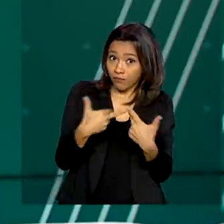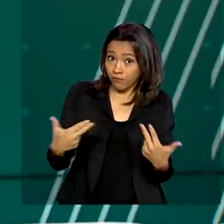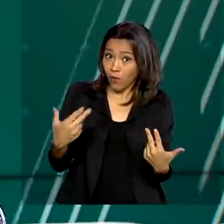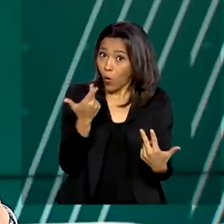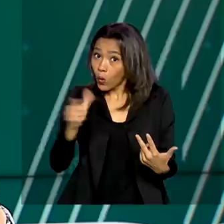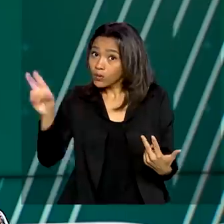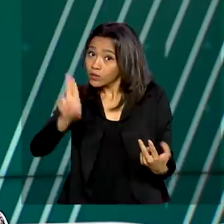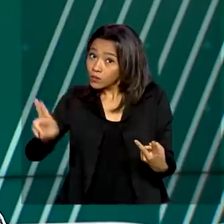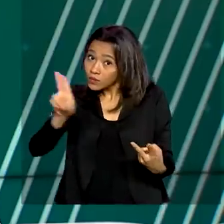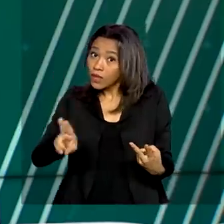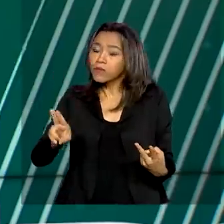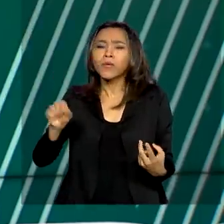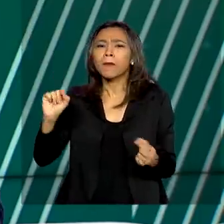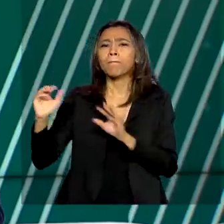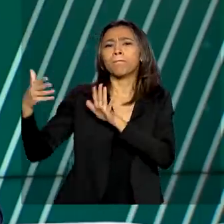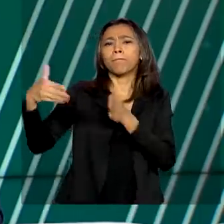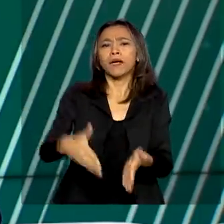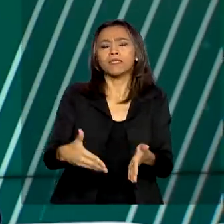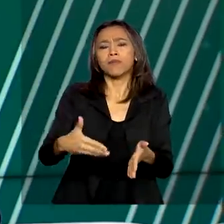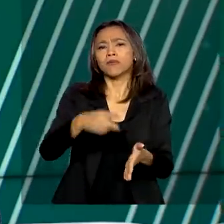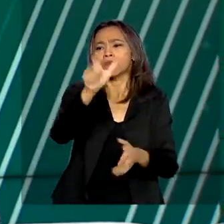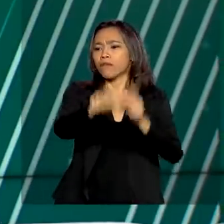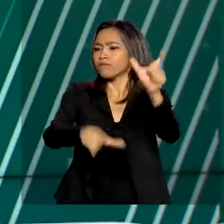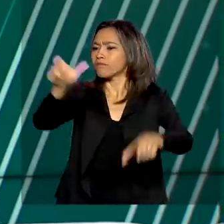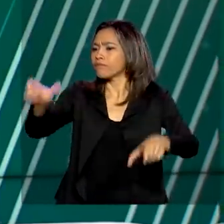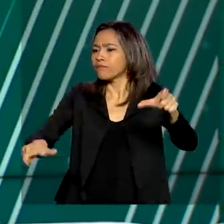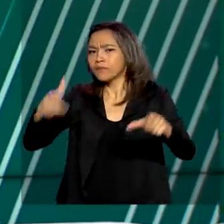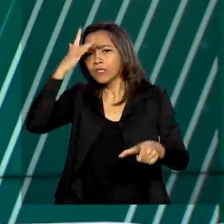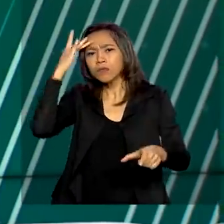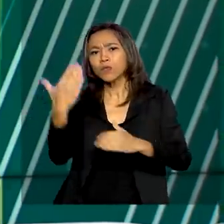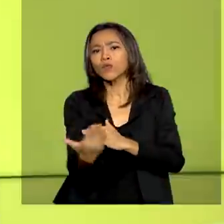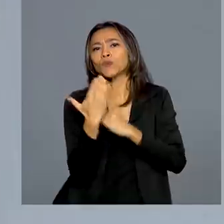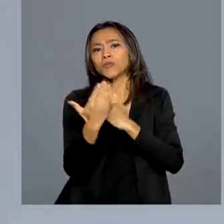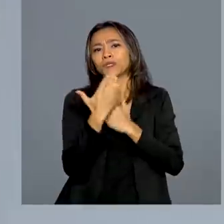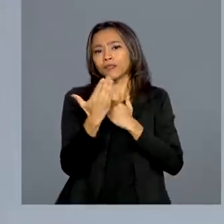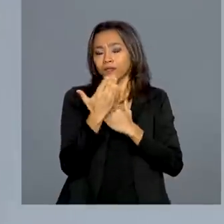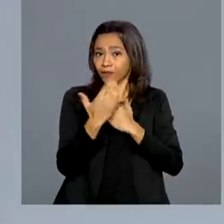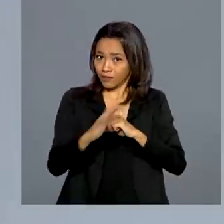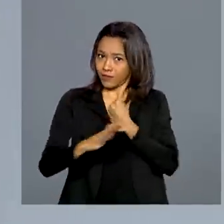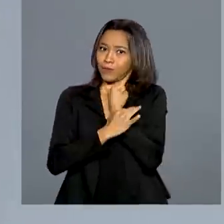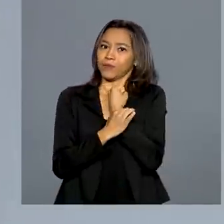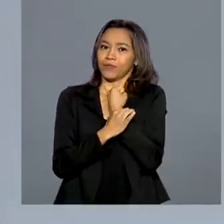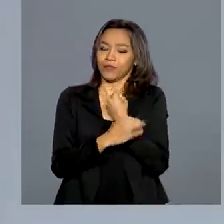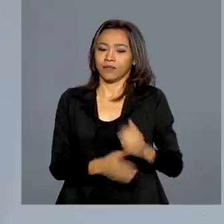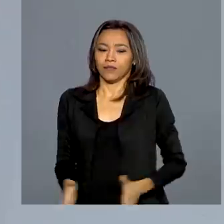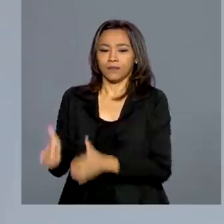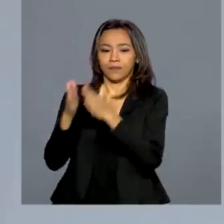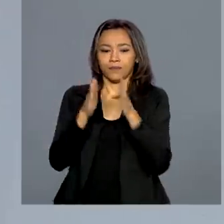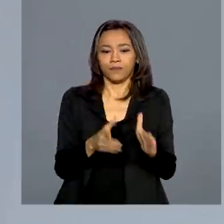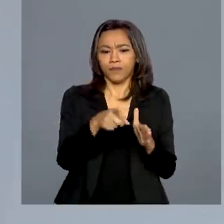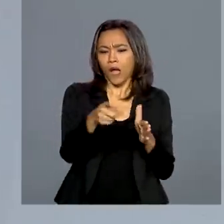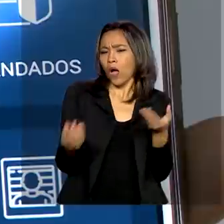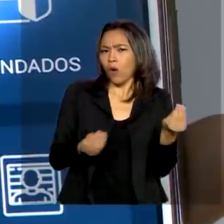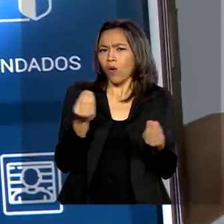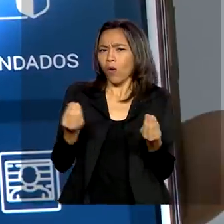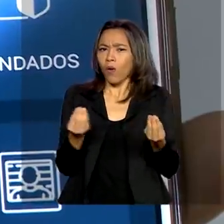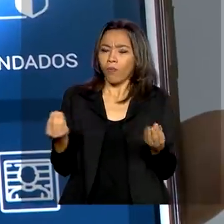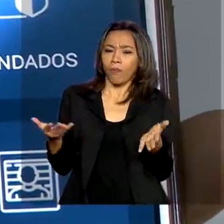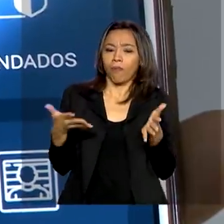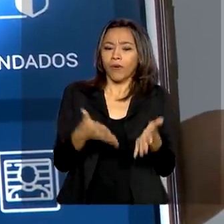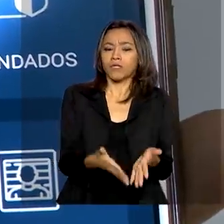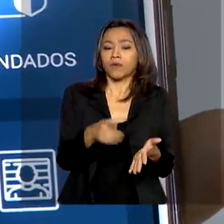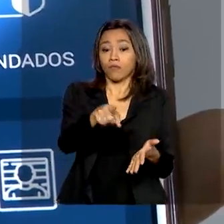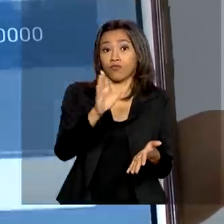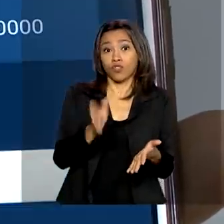participação das pessoas nas ações de segurança pública. O módulo de participação cidadã foi